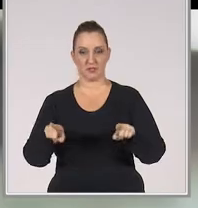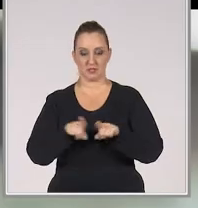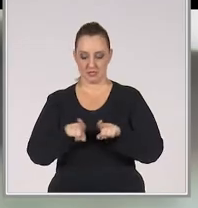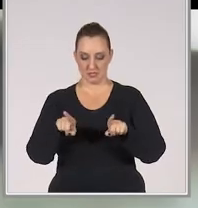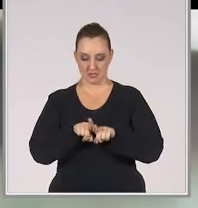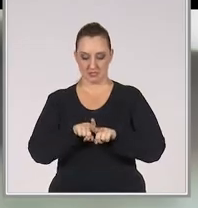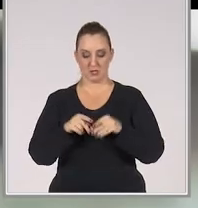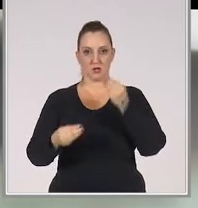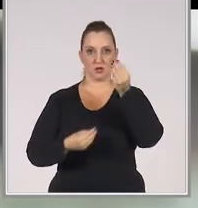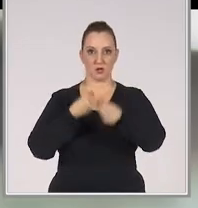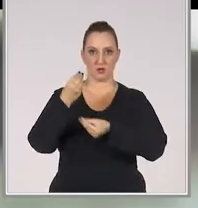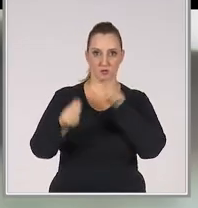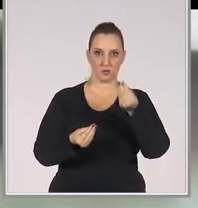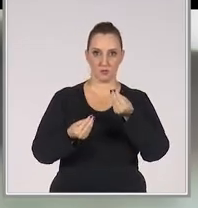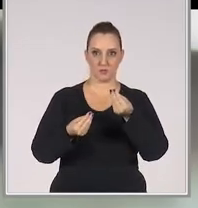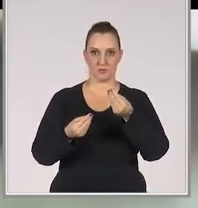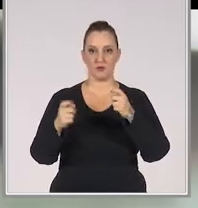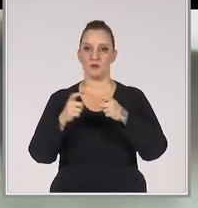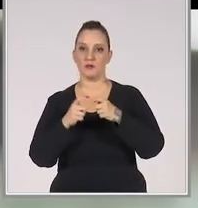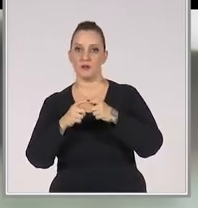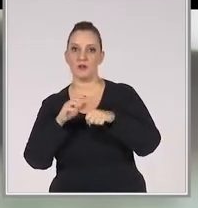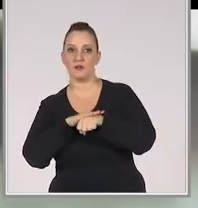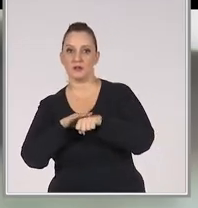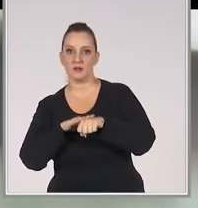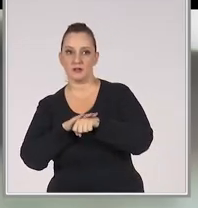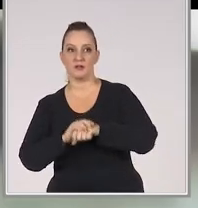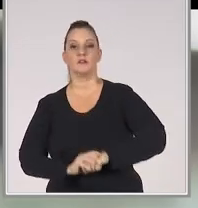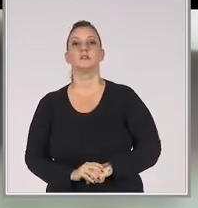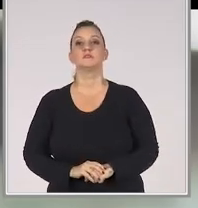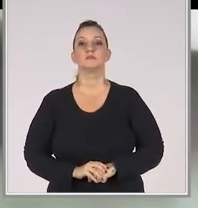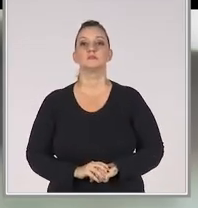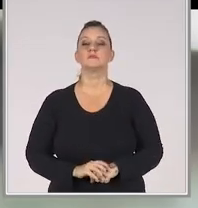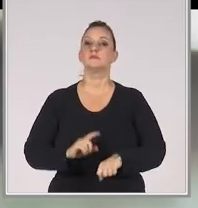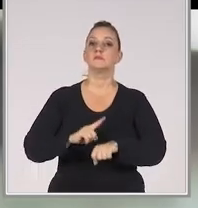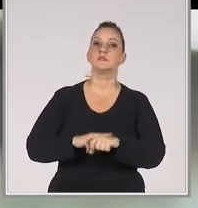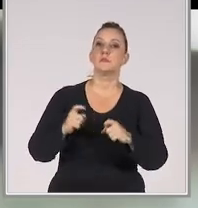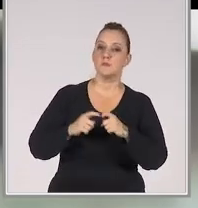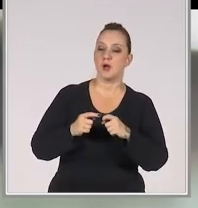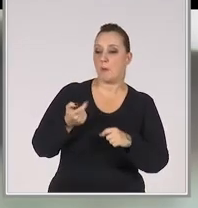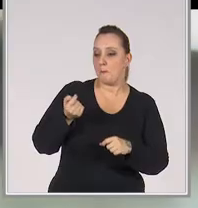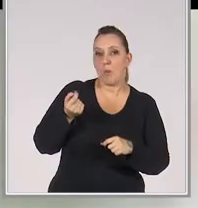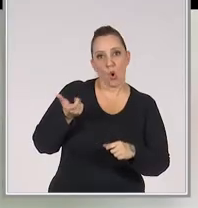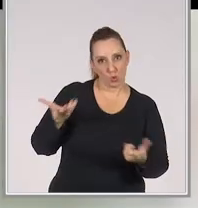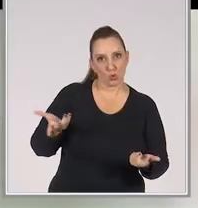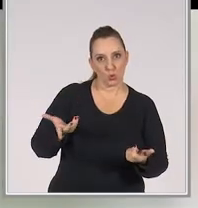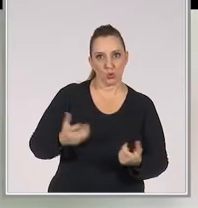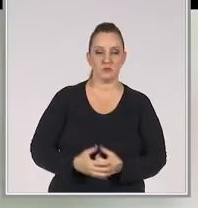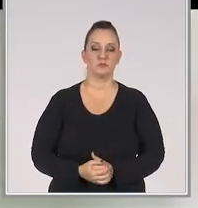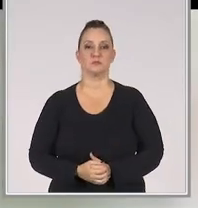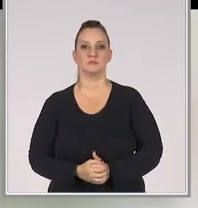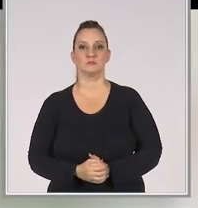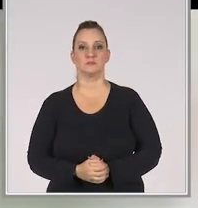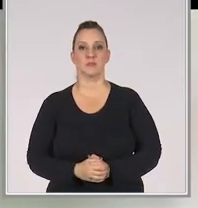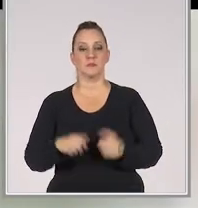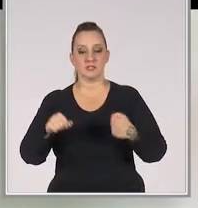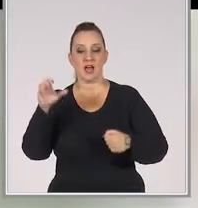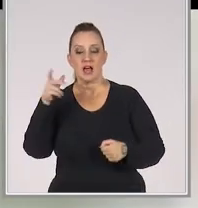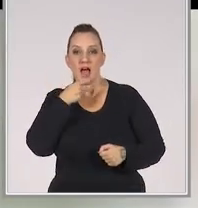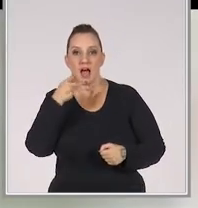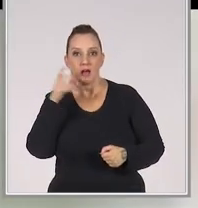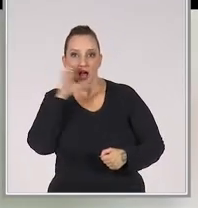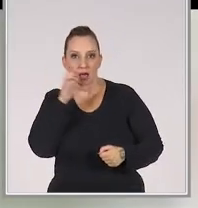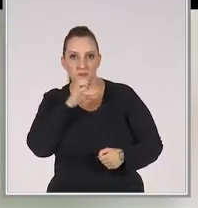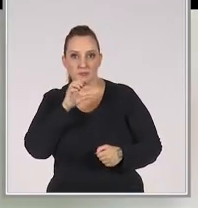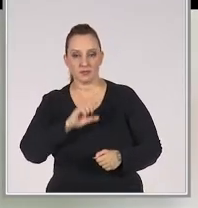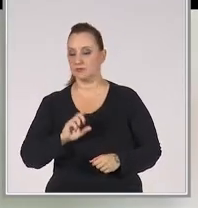além de saber também como abordar o médico. O tempo do médico é muito escasso. E outra coisa,